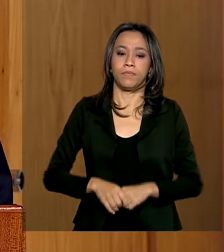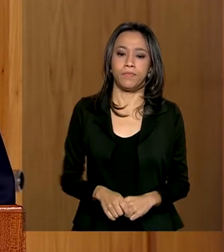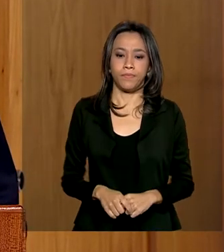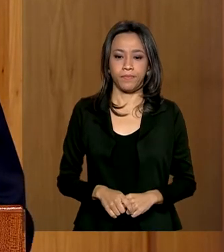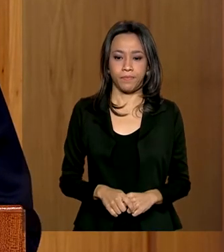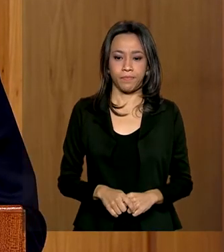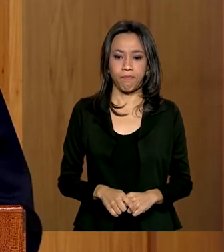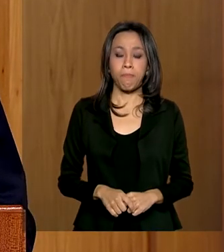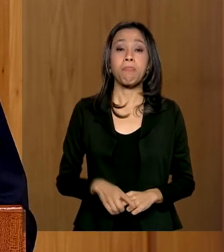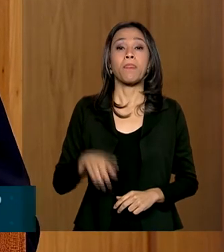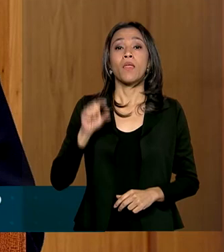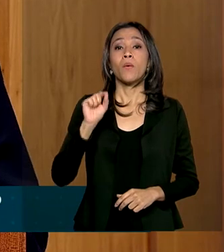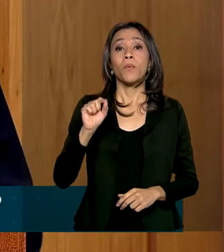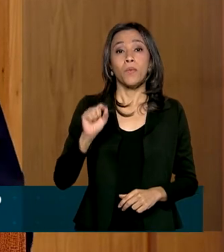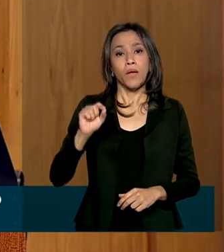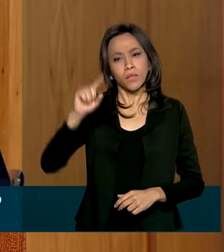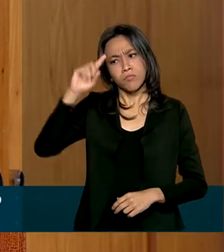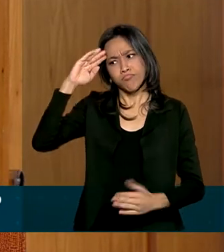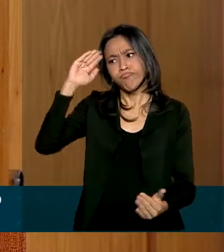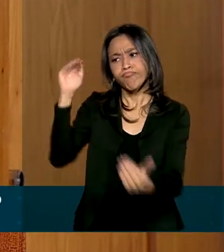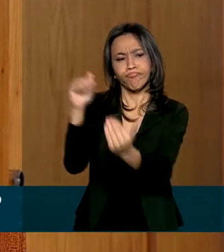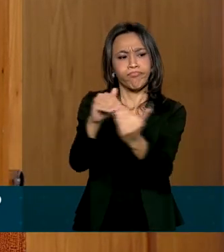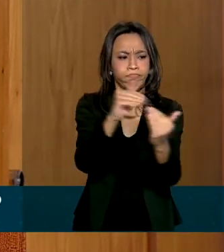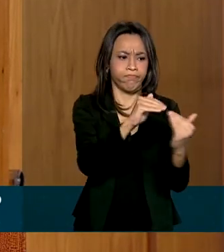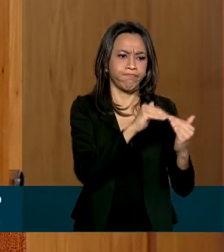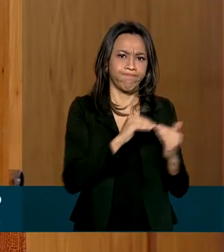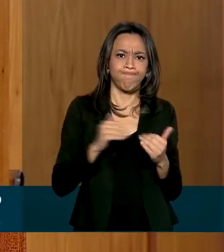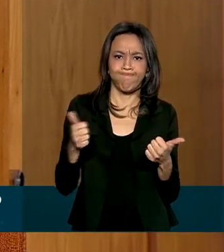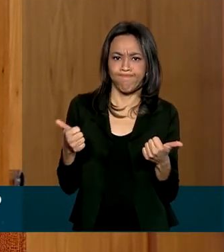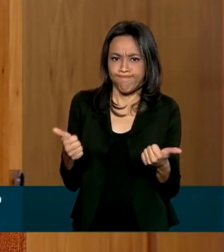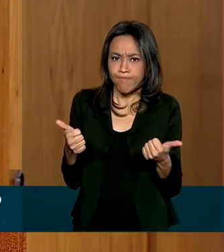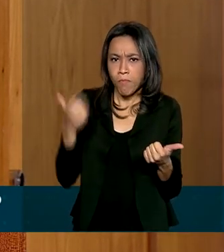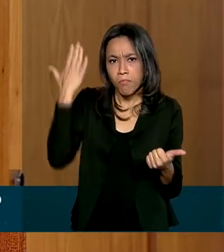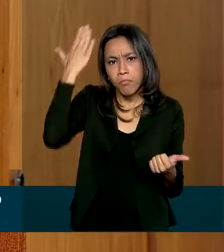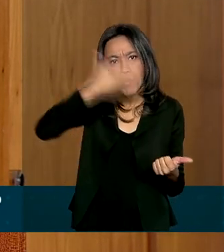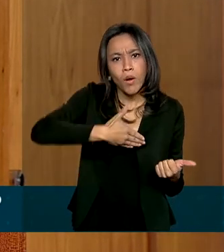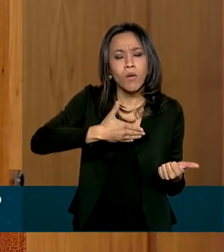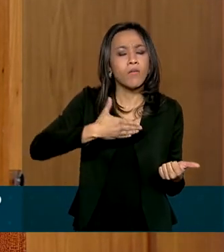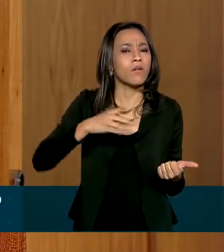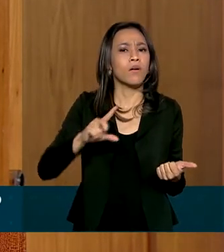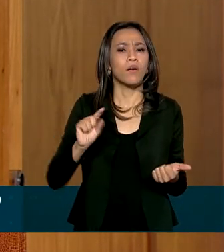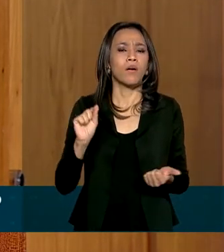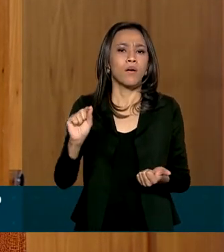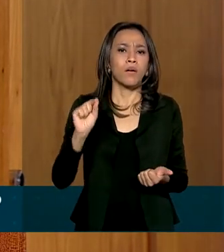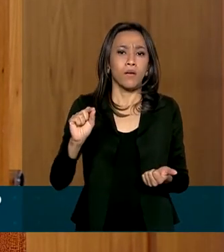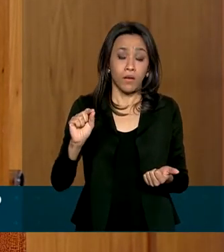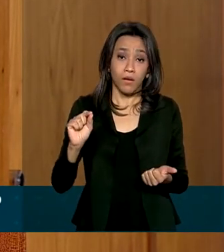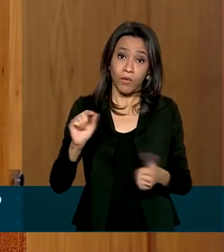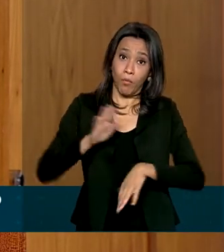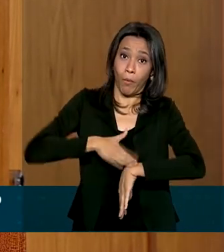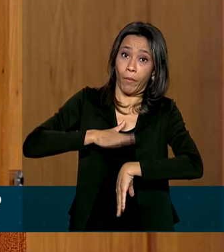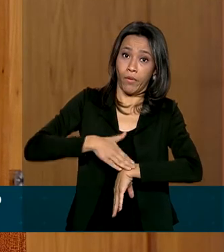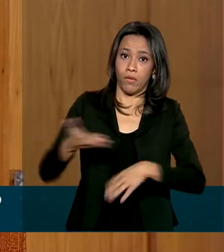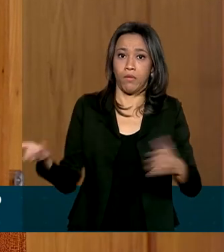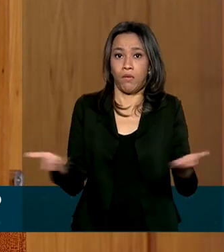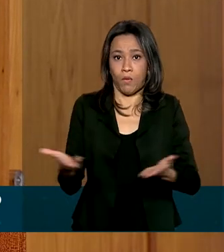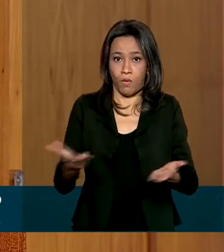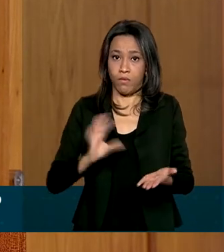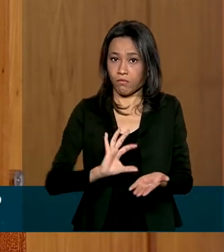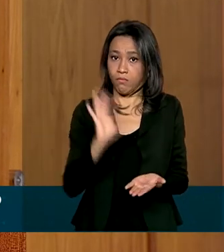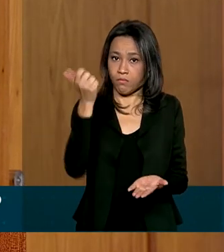Esse entendimento, essa cooperação, bem revela o momento que vivemos aqui no Brasil.